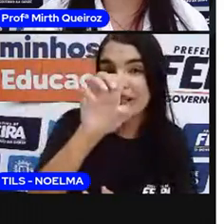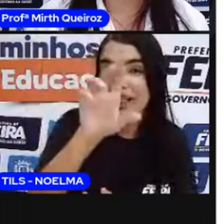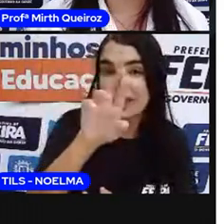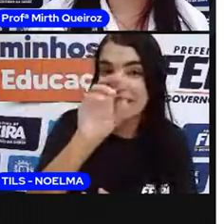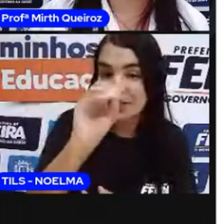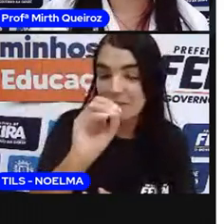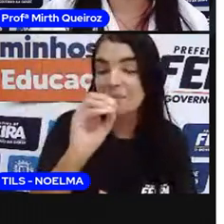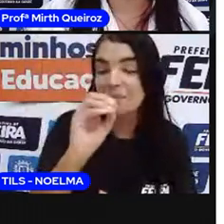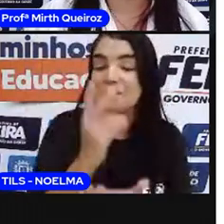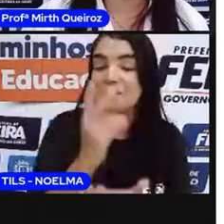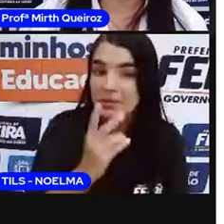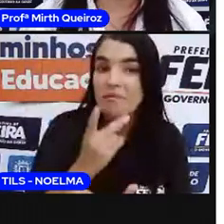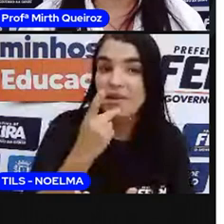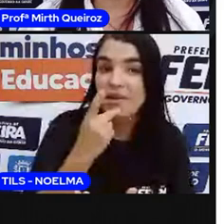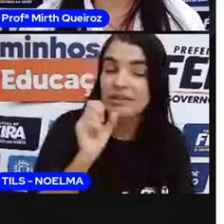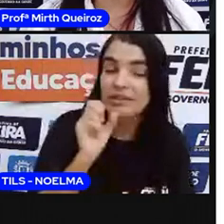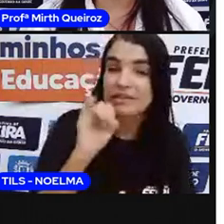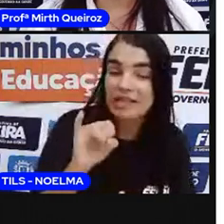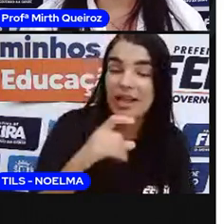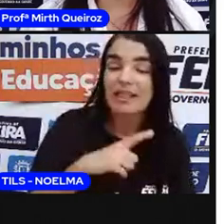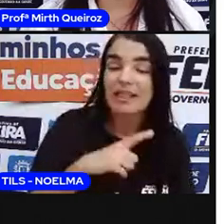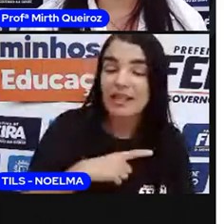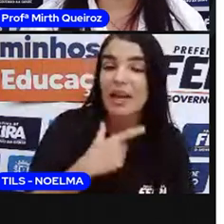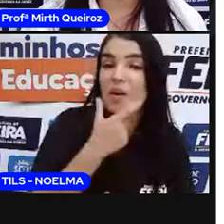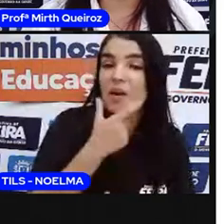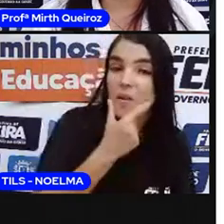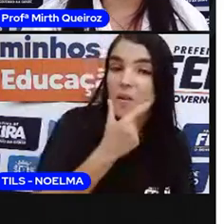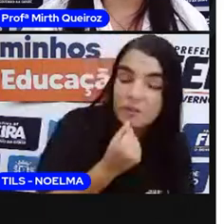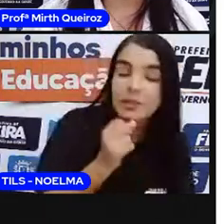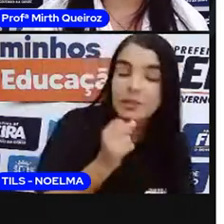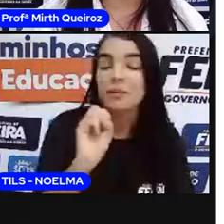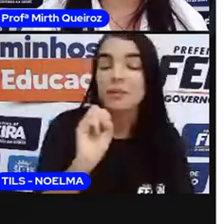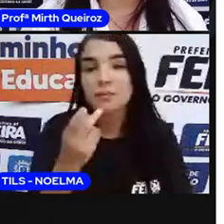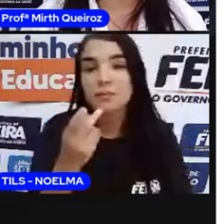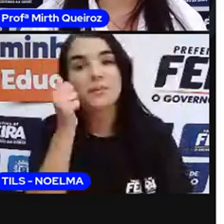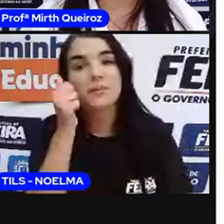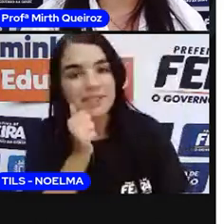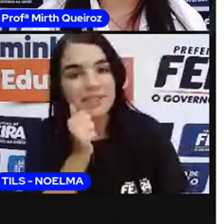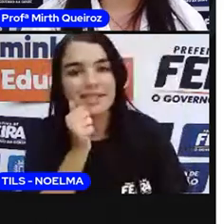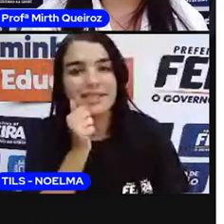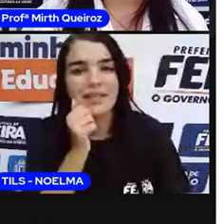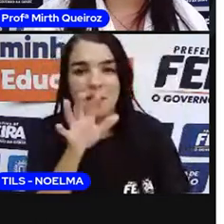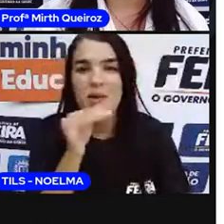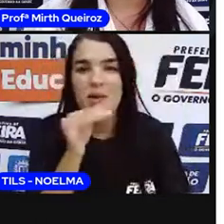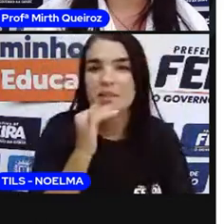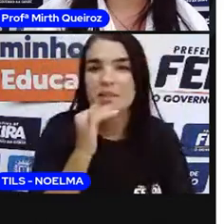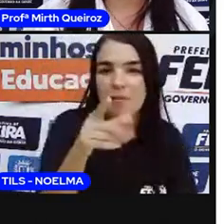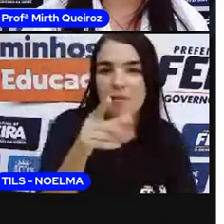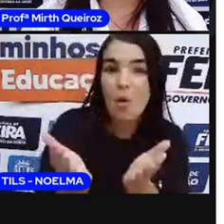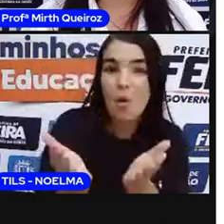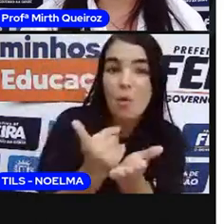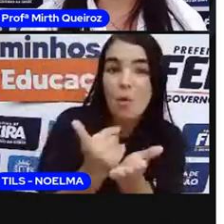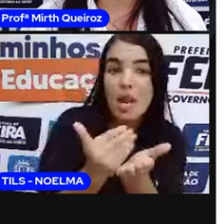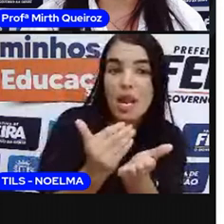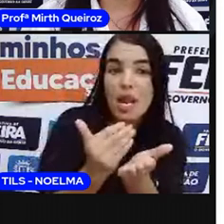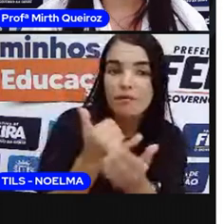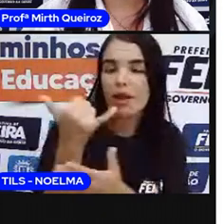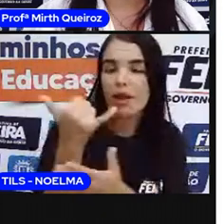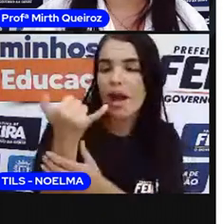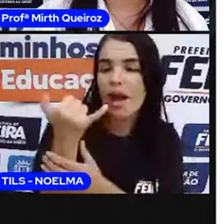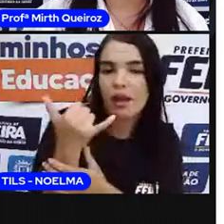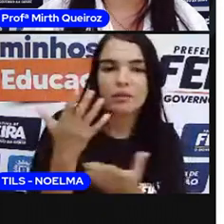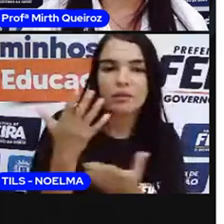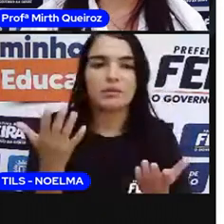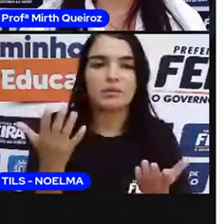substantivo é feminino ou masculino. Aí nós temos um exemplo. O livro, a caneta,